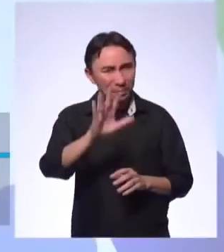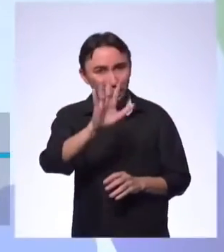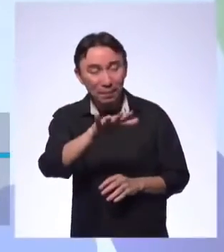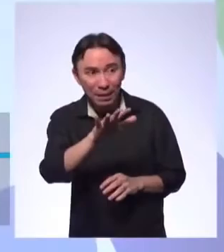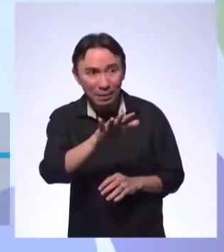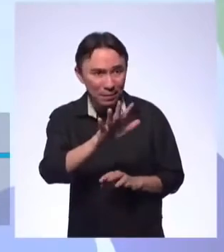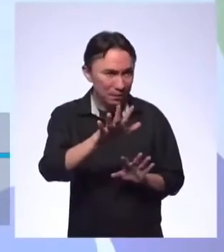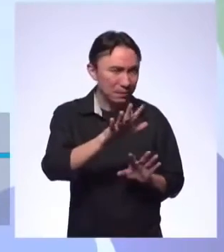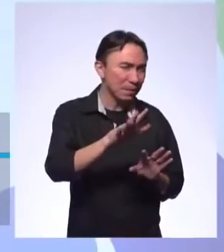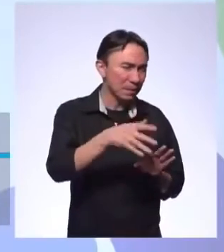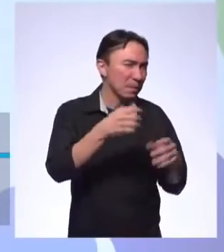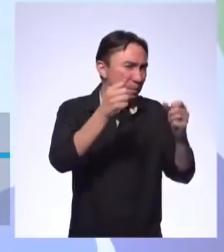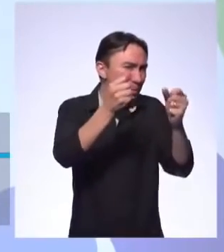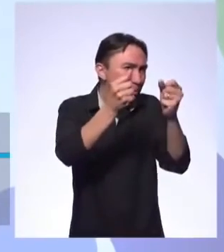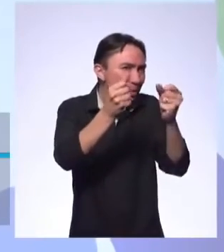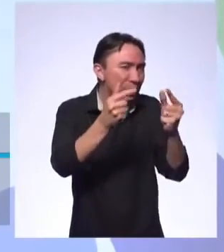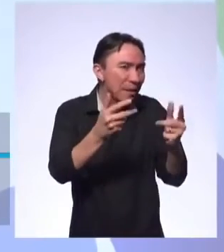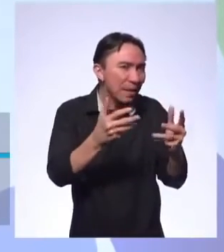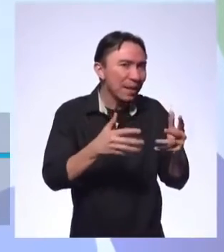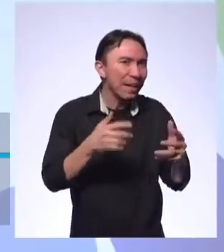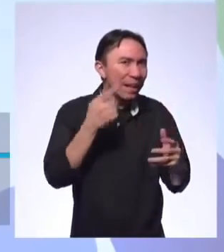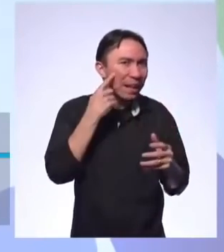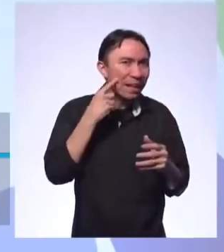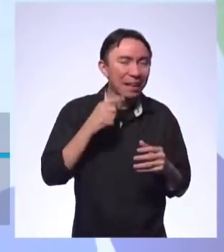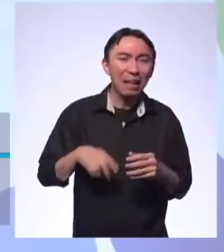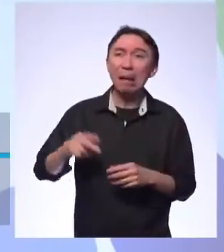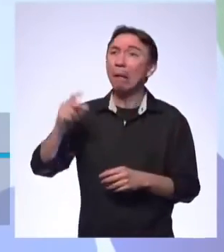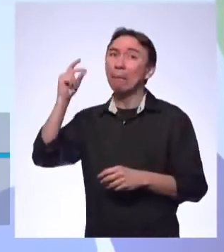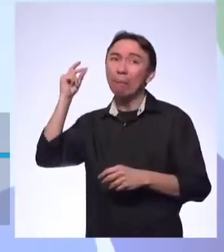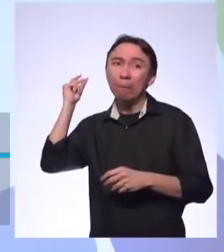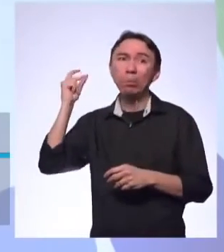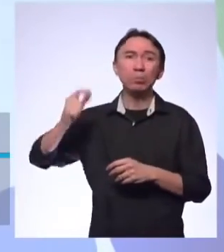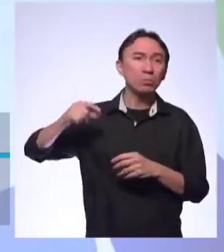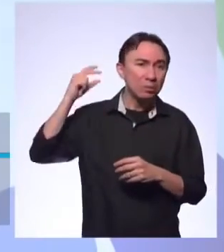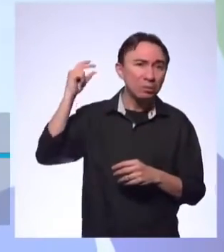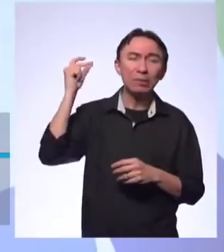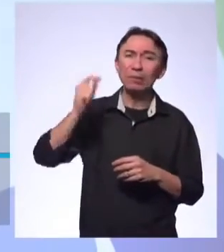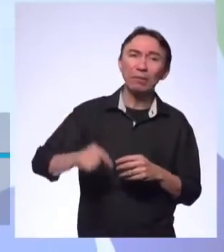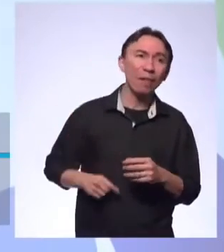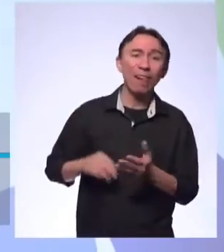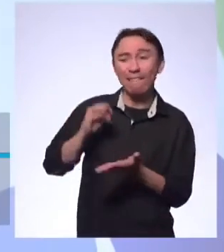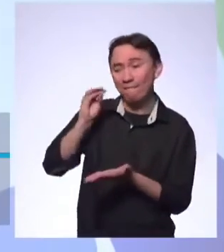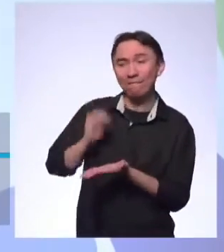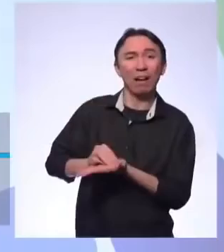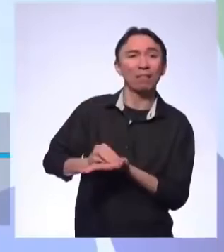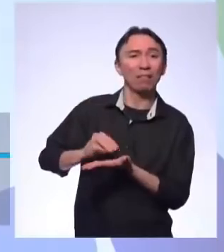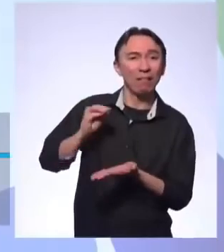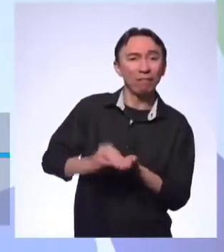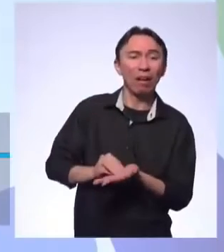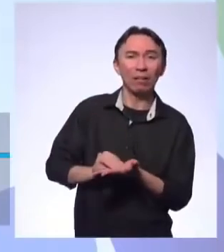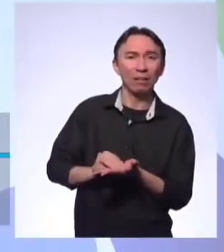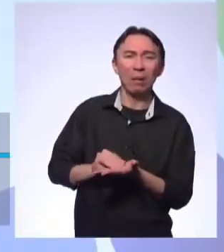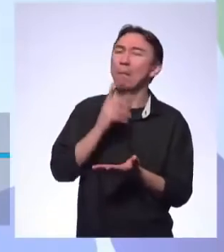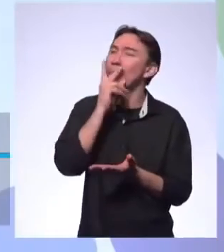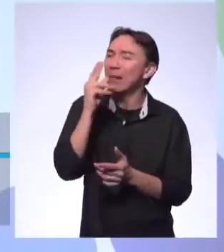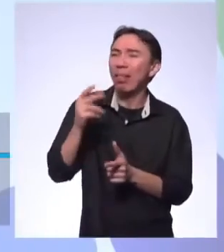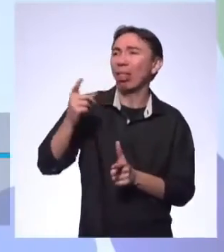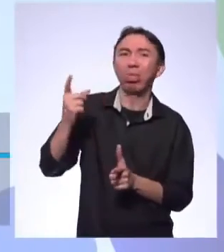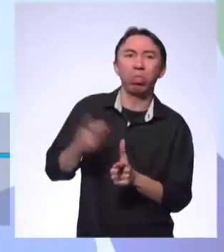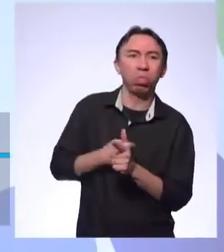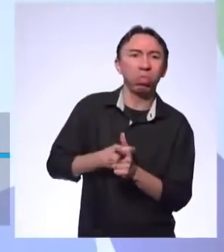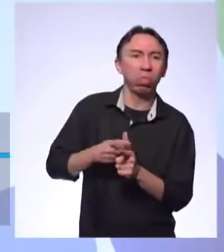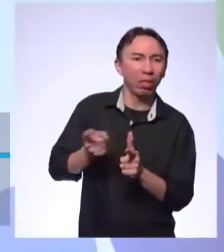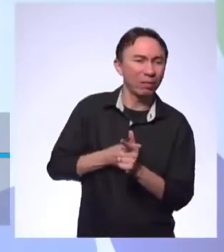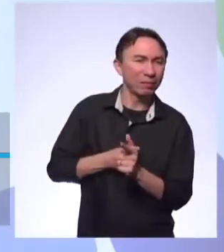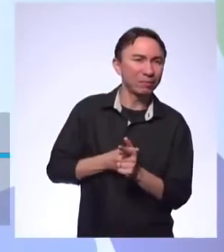Observação. Quando ela fala ali que há muito tempo está em débito, ela usa uma frase afirmativa, não sei como é que está aqui no nono ano, mas muitos alunos acabam. Ah,